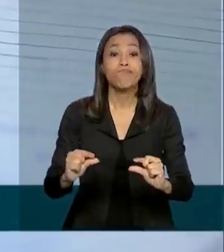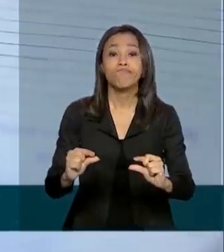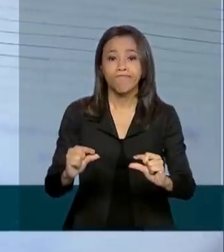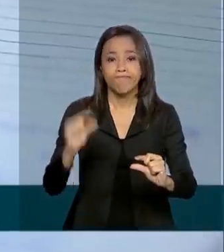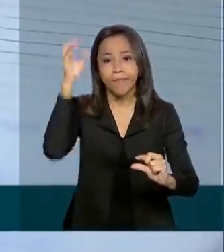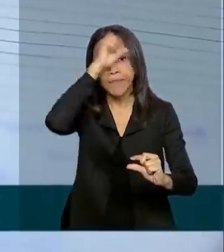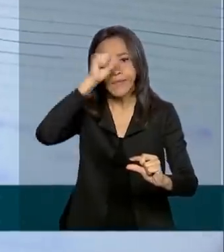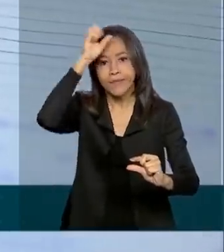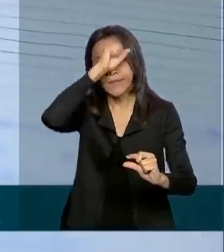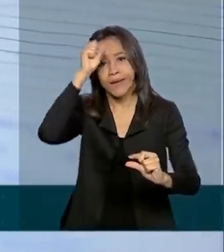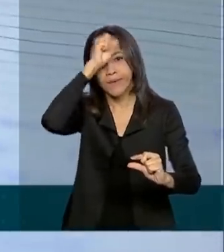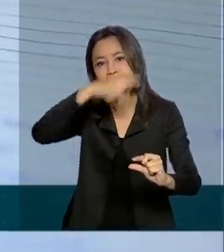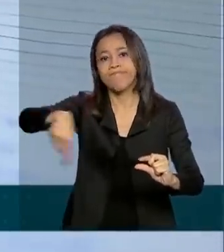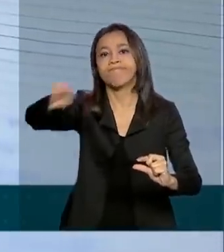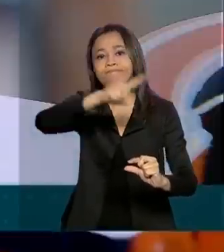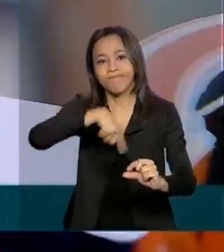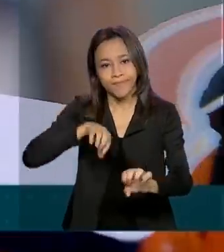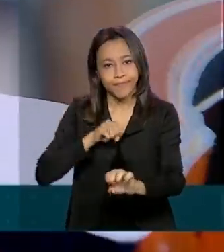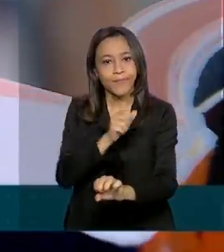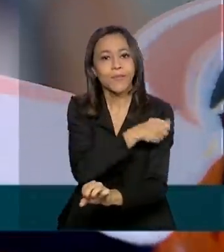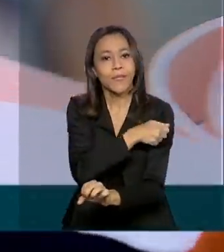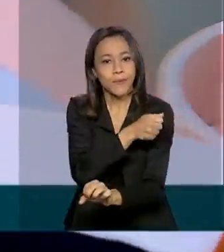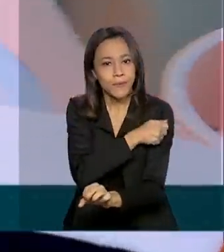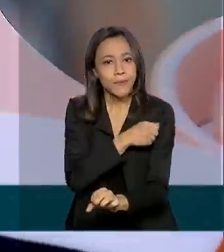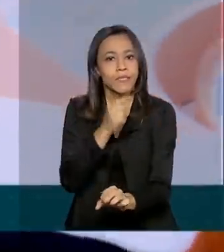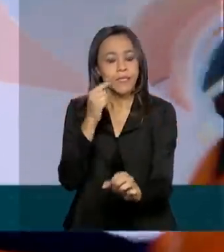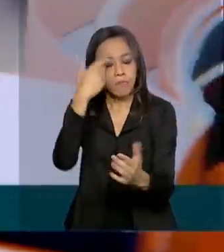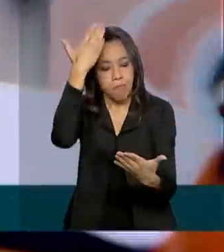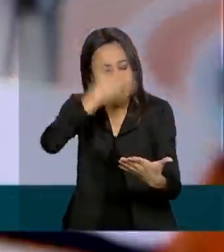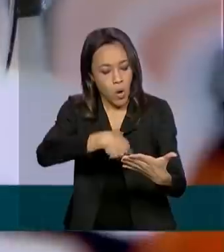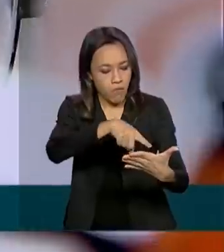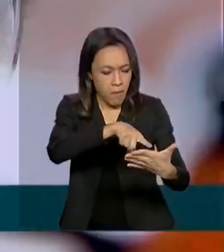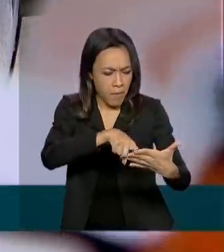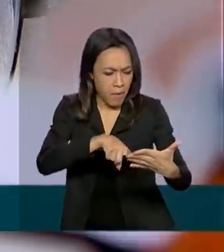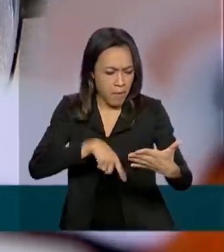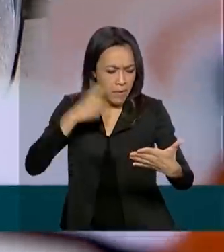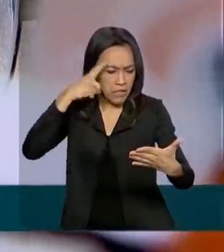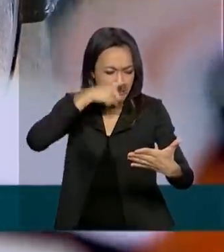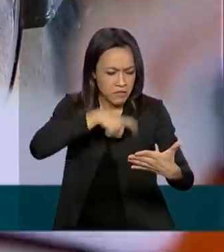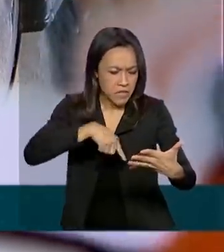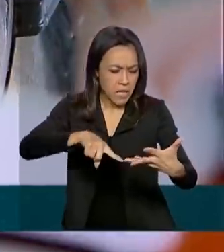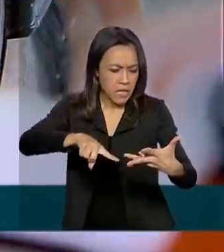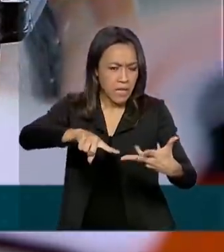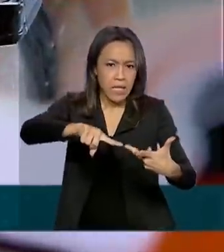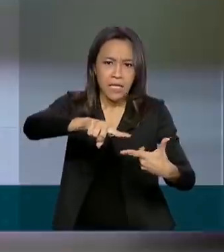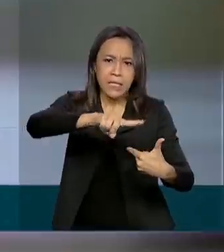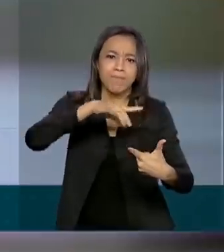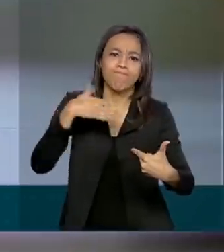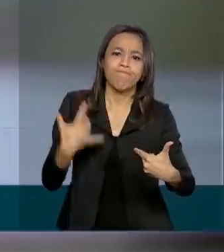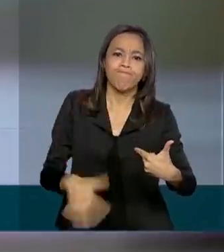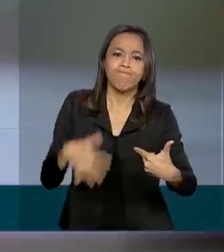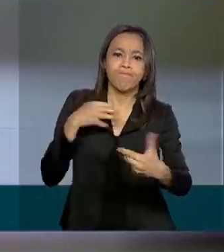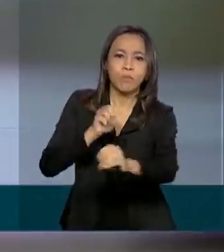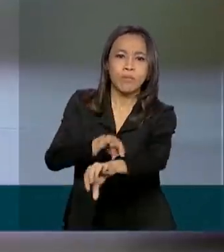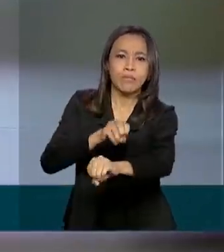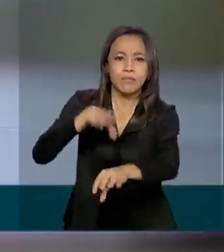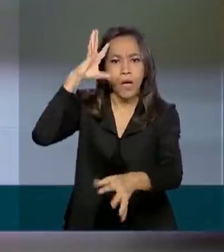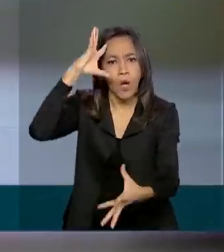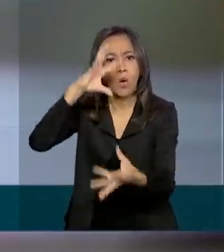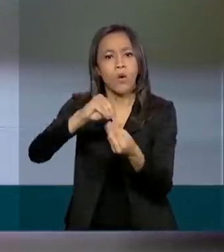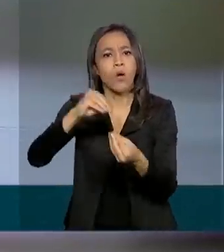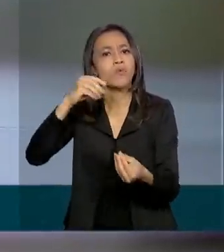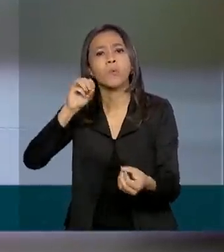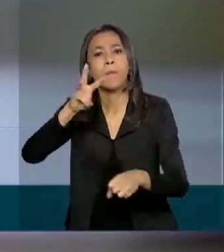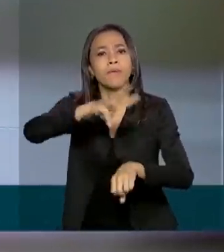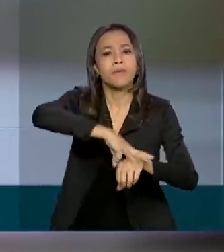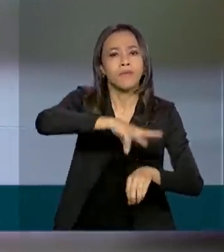alunos. Os dados reforçam as dificuldades que os estudantes brasileiros enfrentam no entendimento de